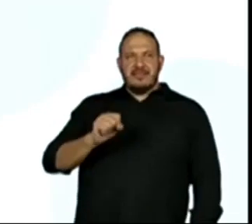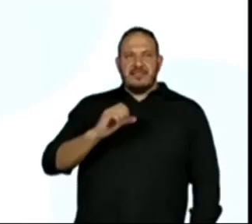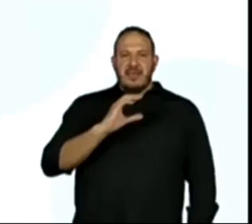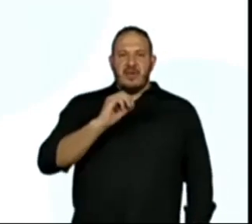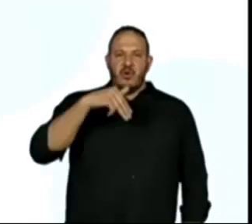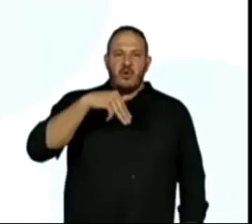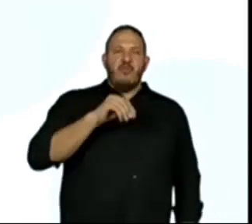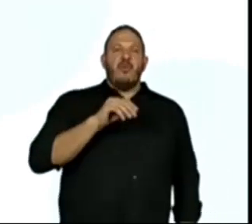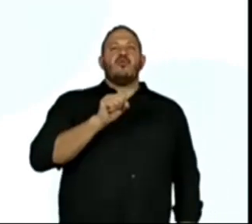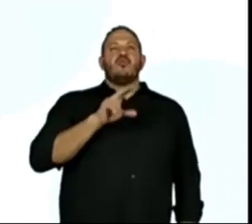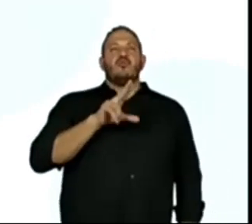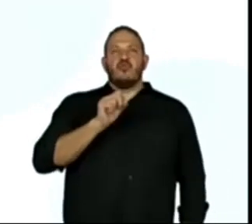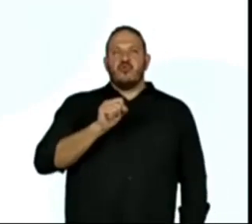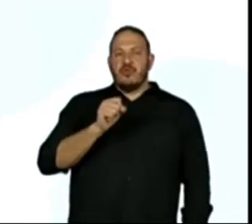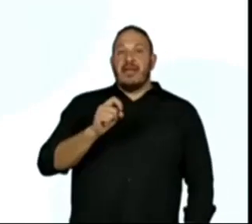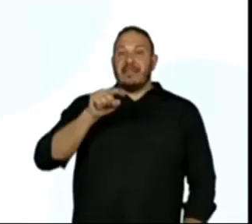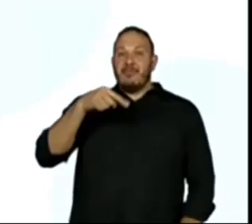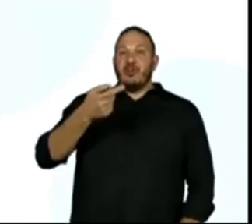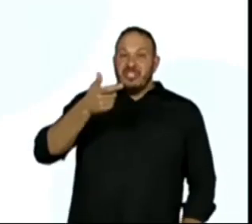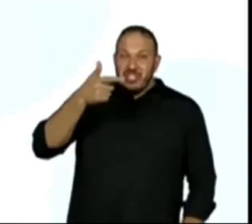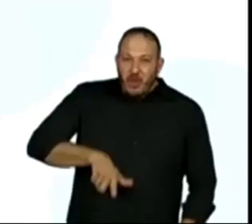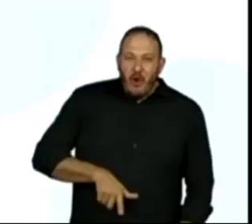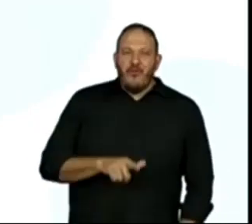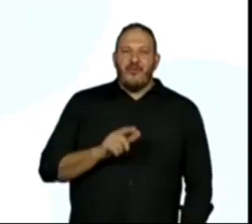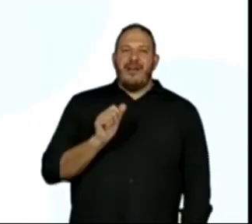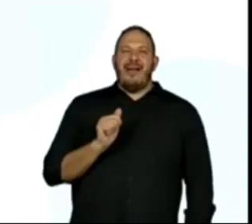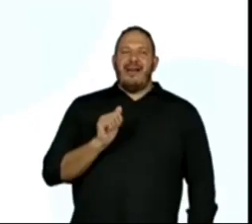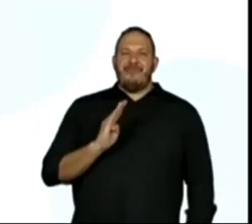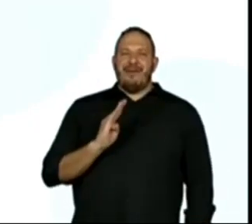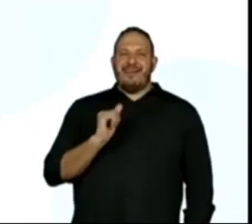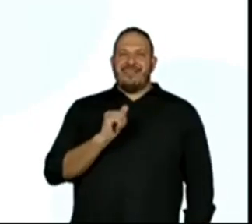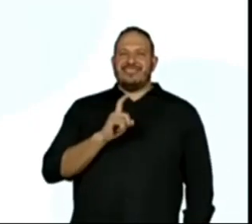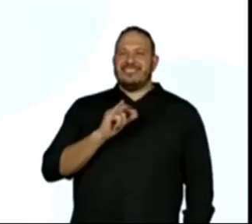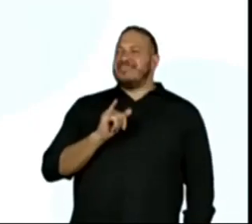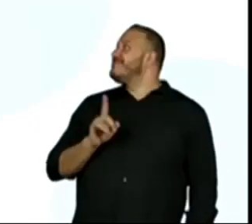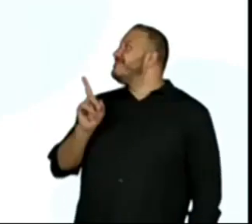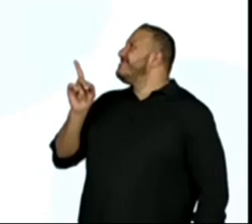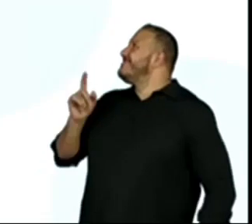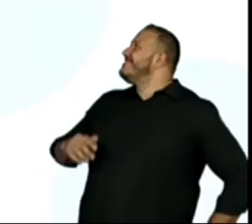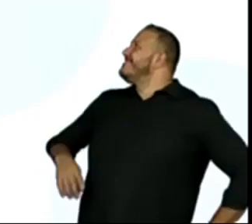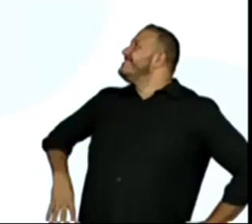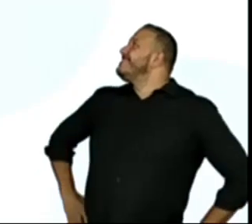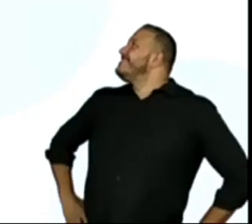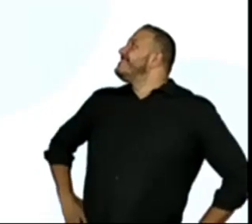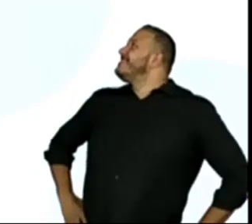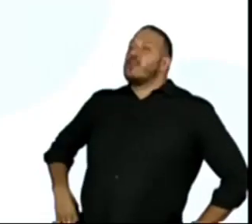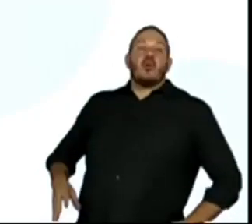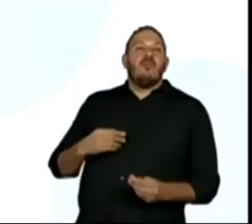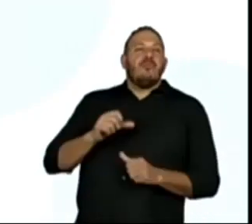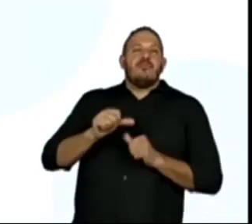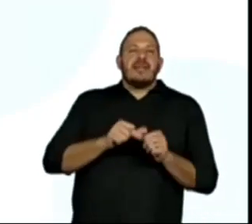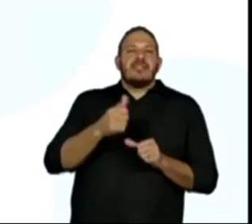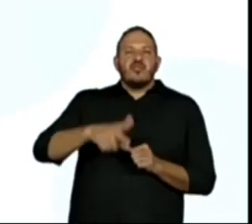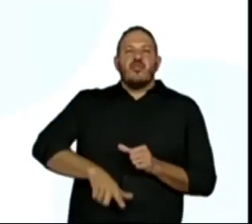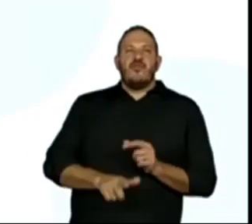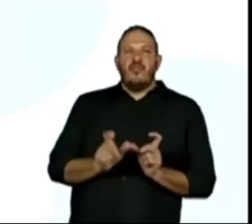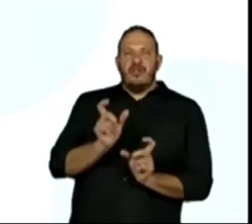abacaxi... E aí, o que eu posso fazer nesse segundo o abacaxi?